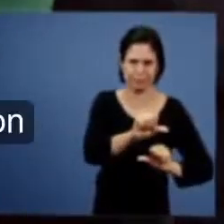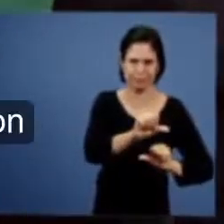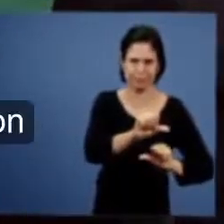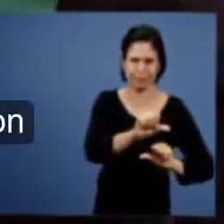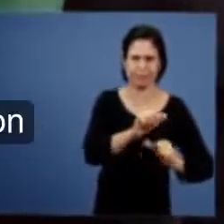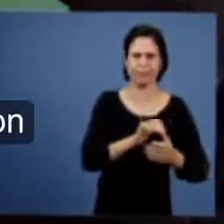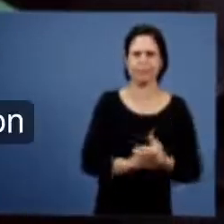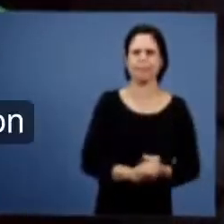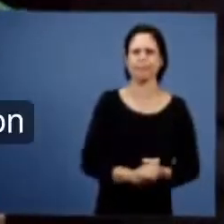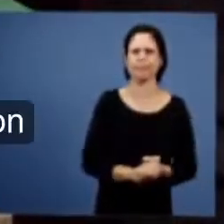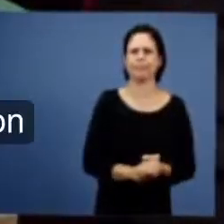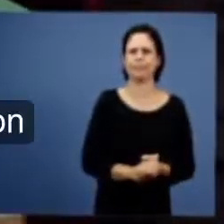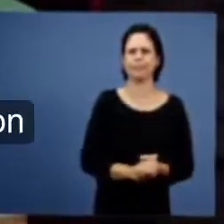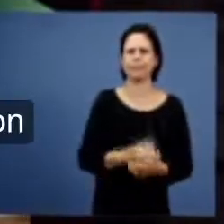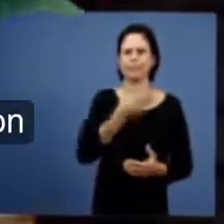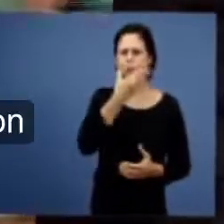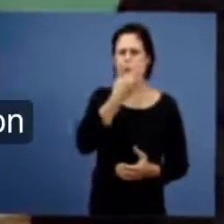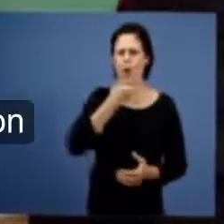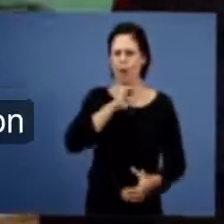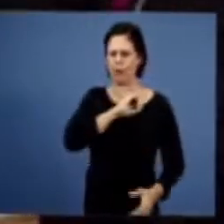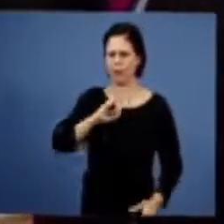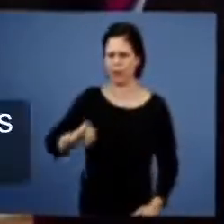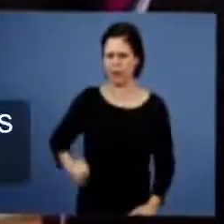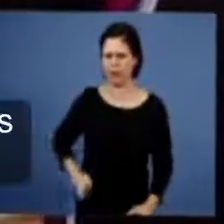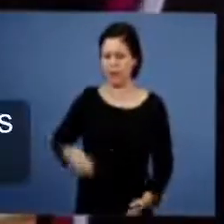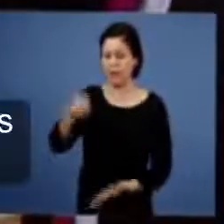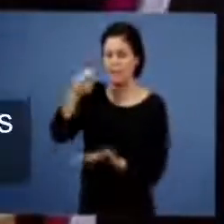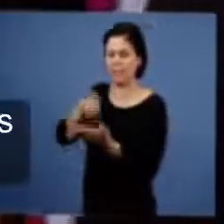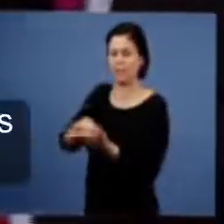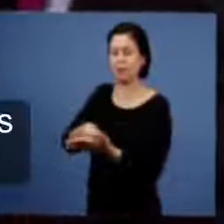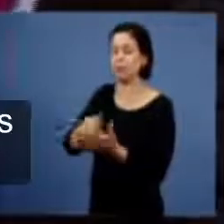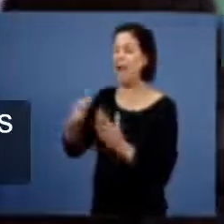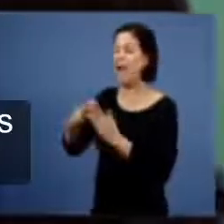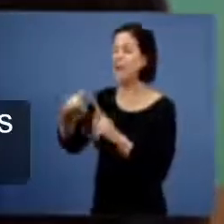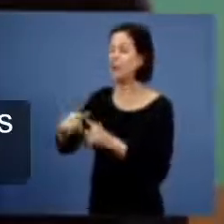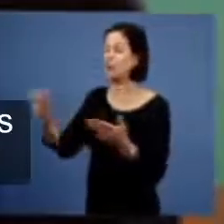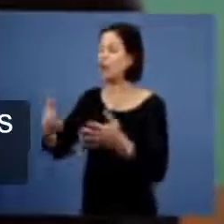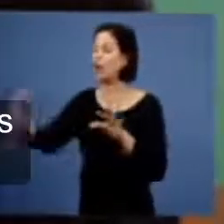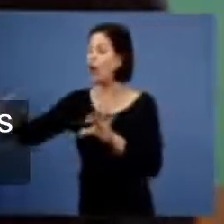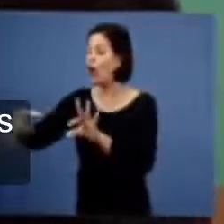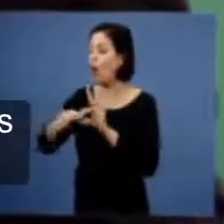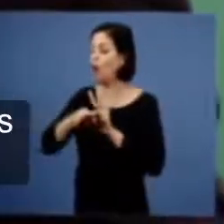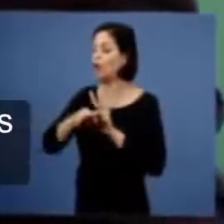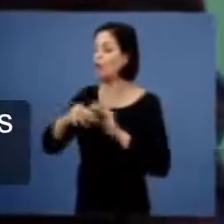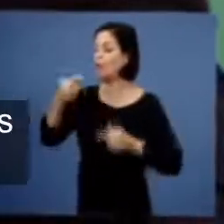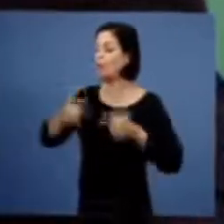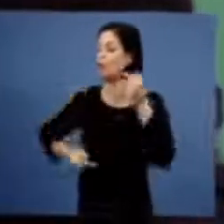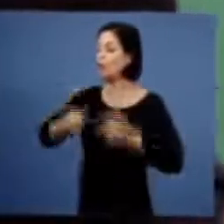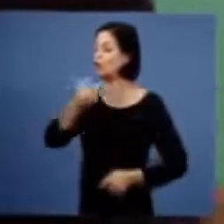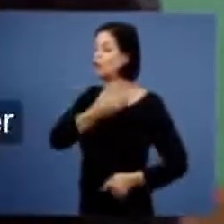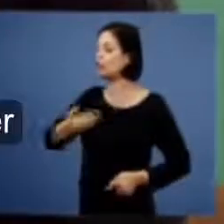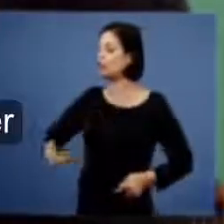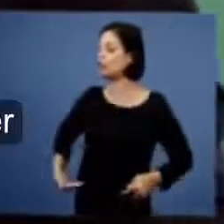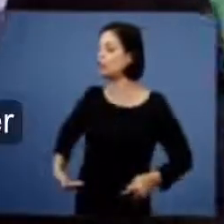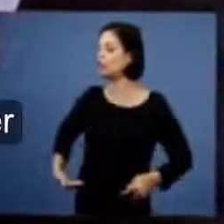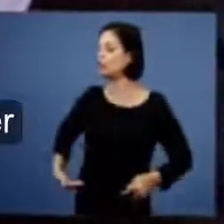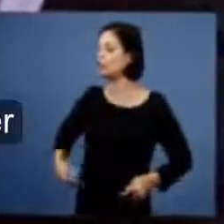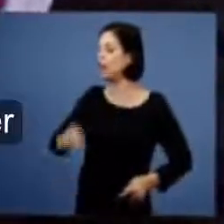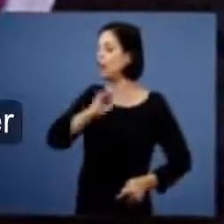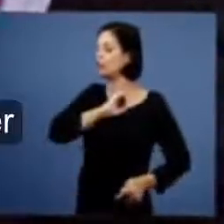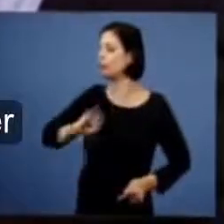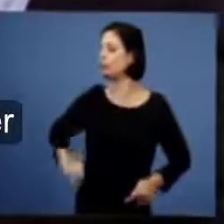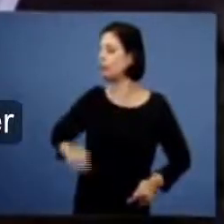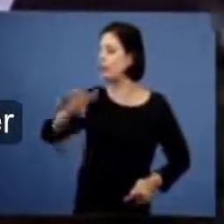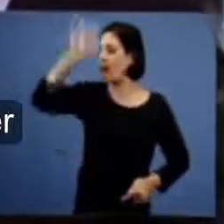embora Constantino determina a união da igreja aqui é perseguição ela estava viva quando ela